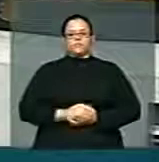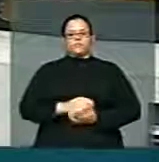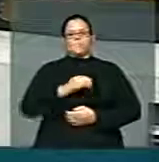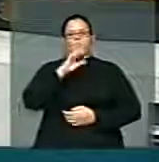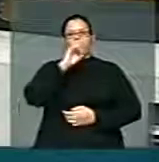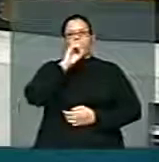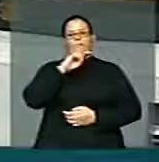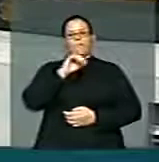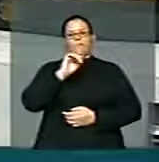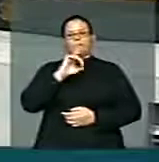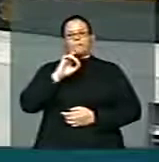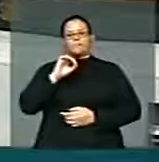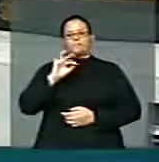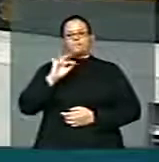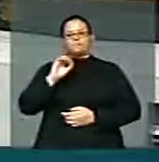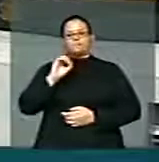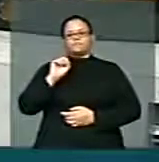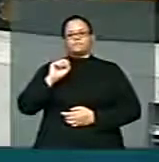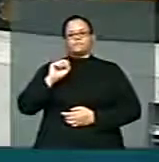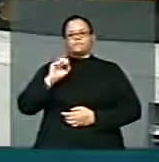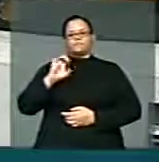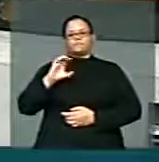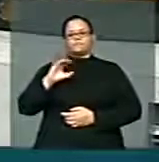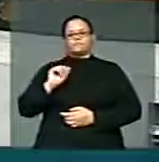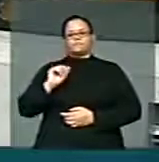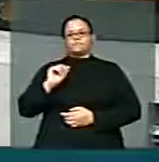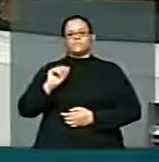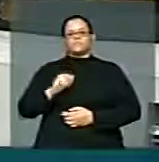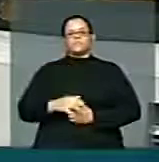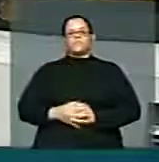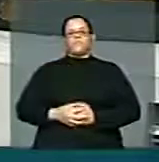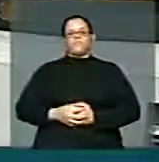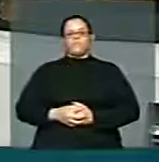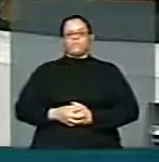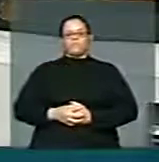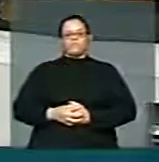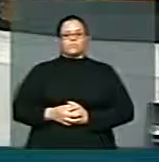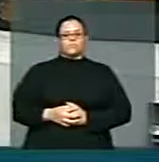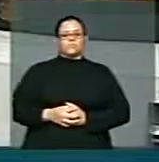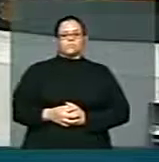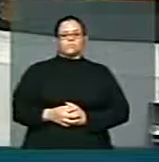Ronaldo Fonseca, P.E. Digital e em seguida Jair Bolsonaro.